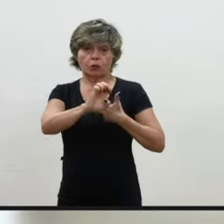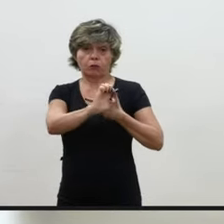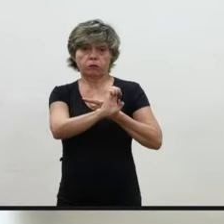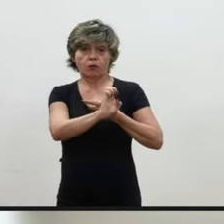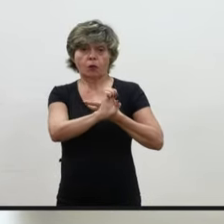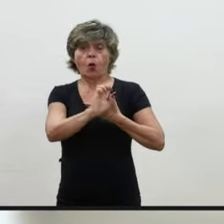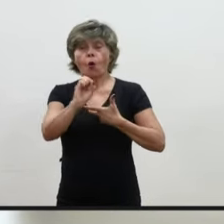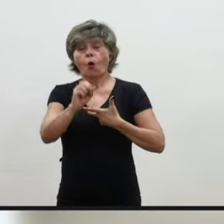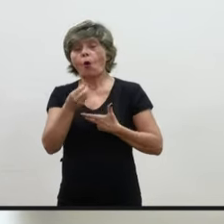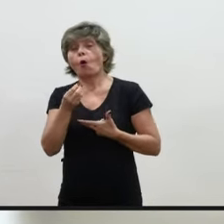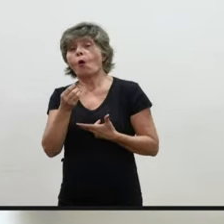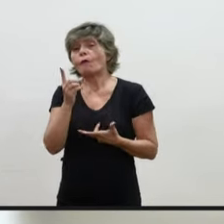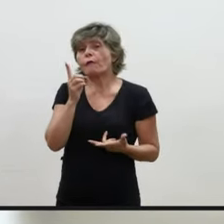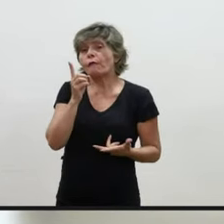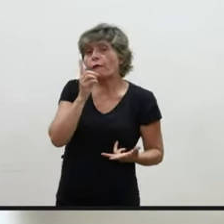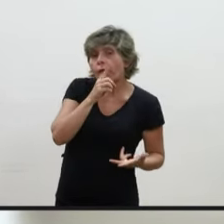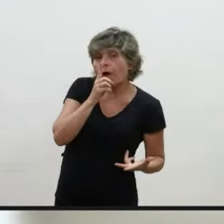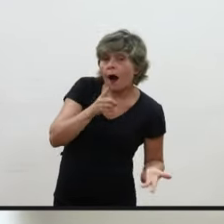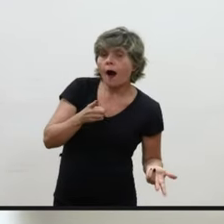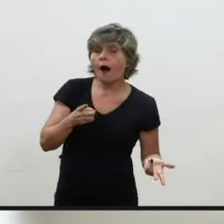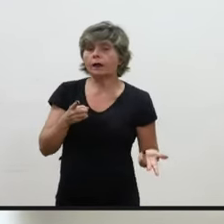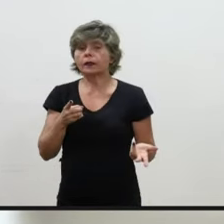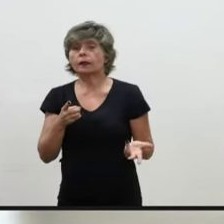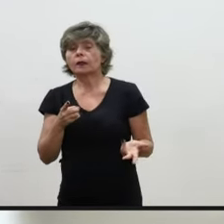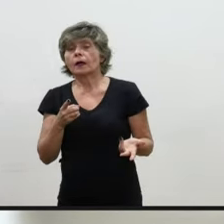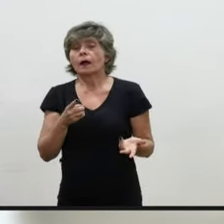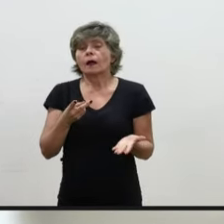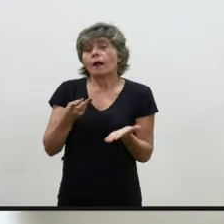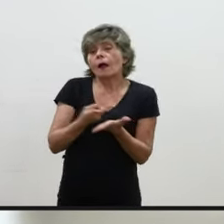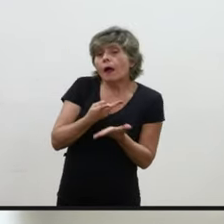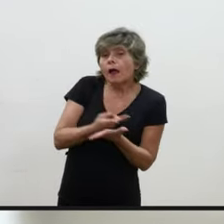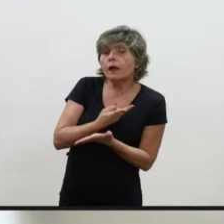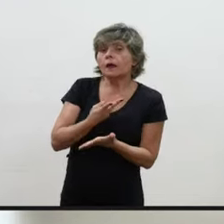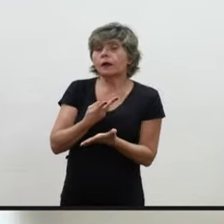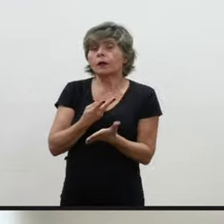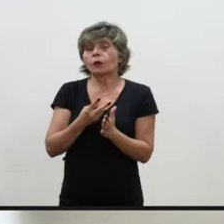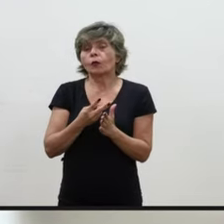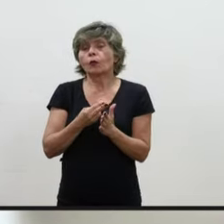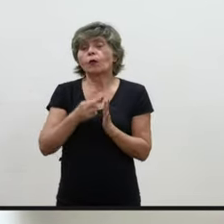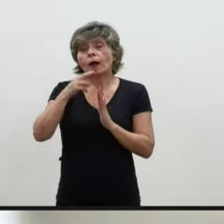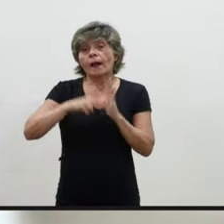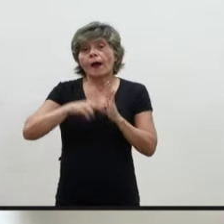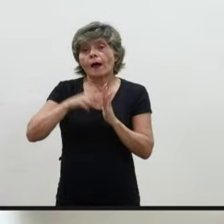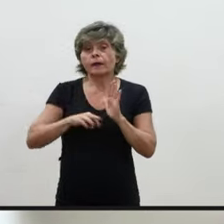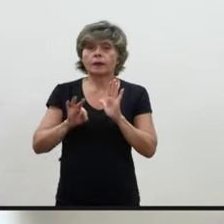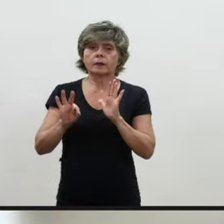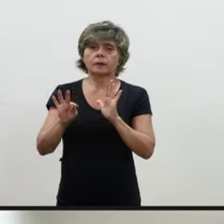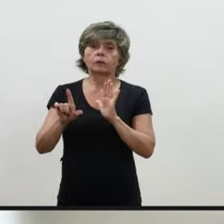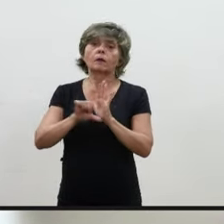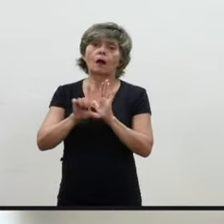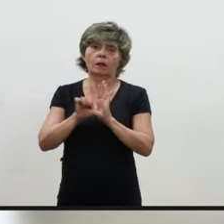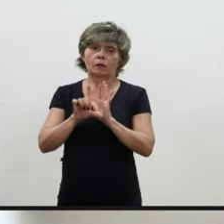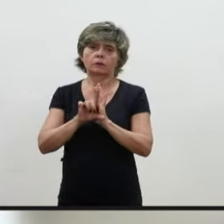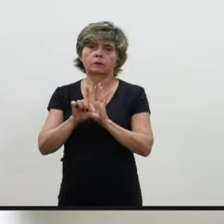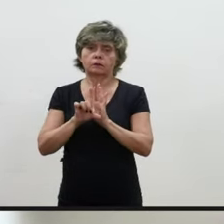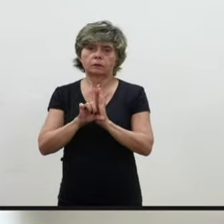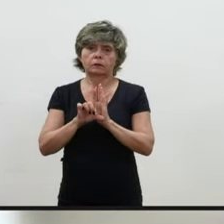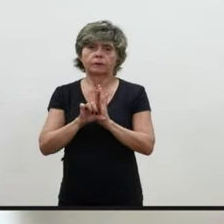falha na redação da lei que passou na iniciativa e também um legislativo que